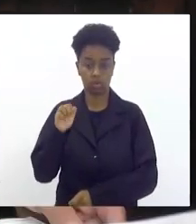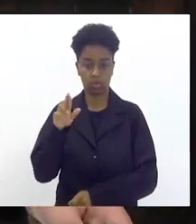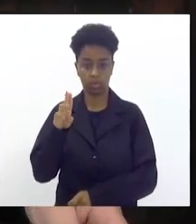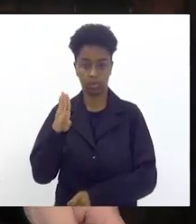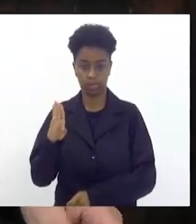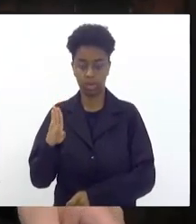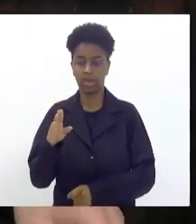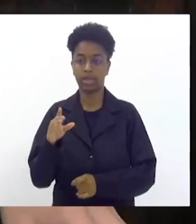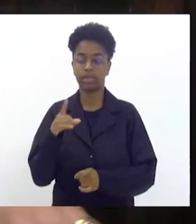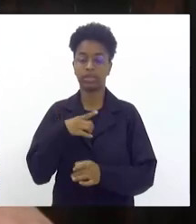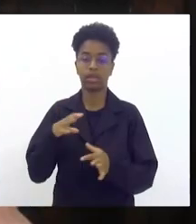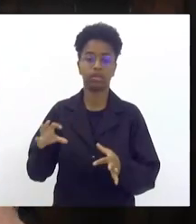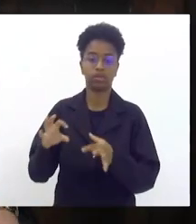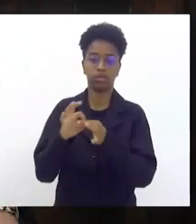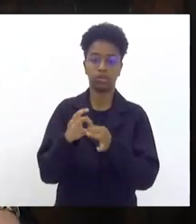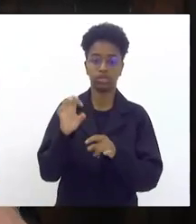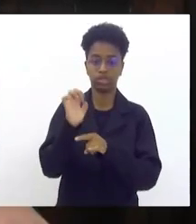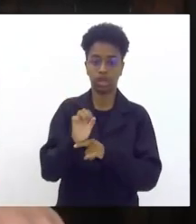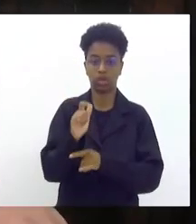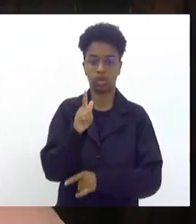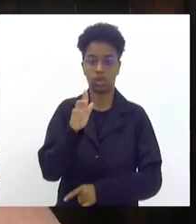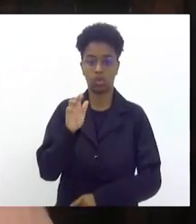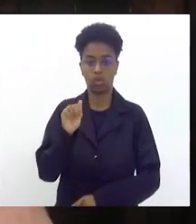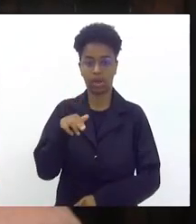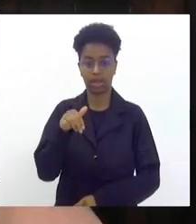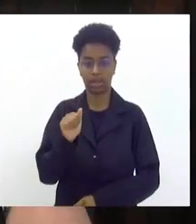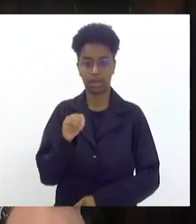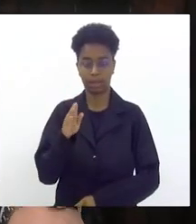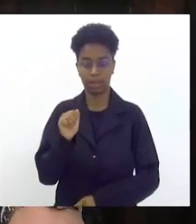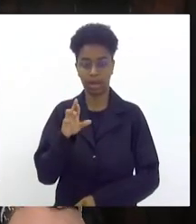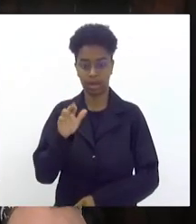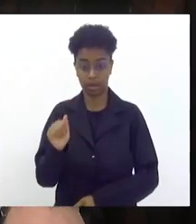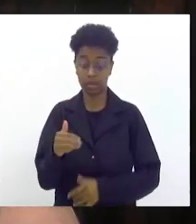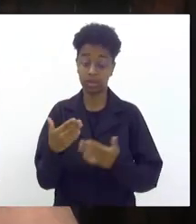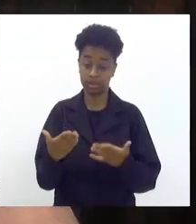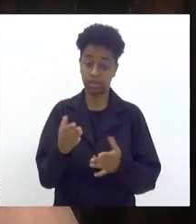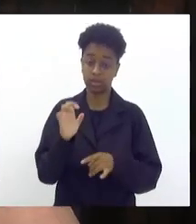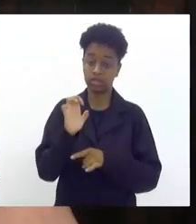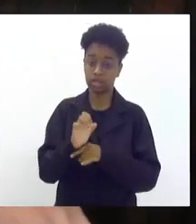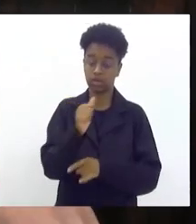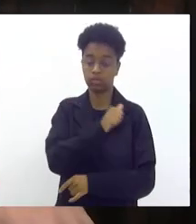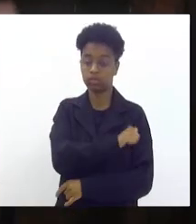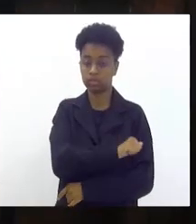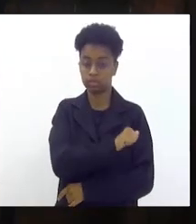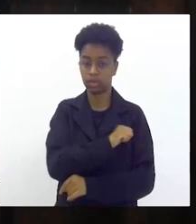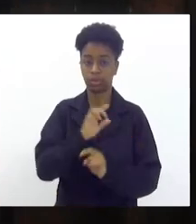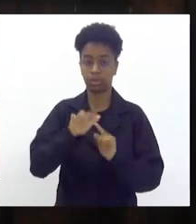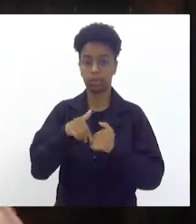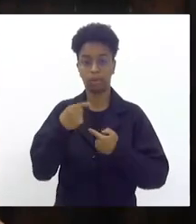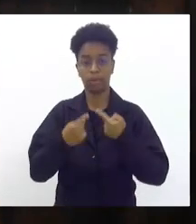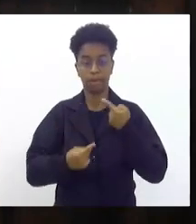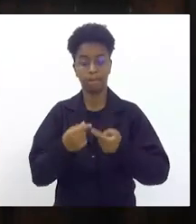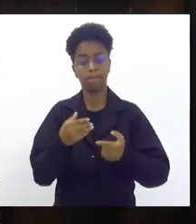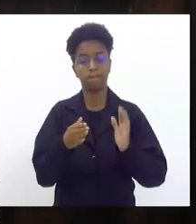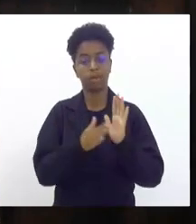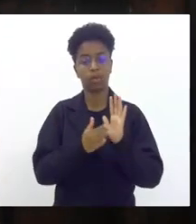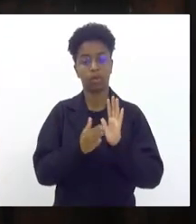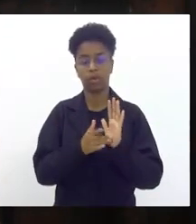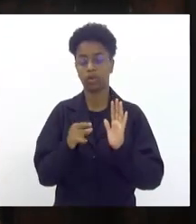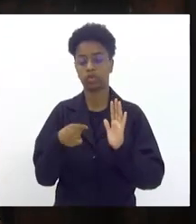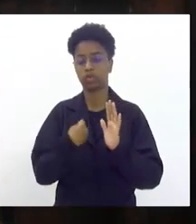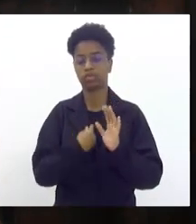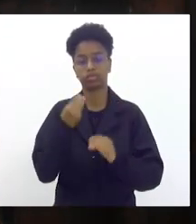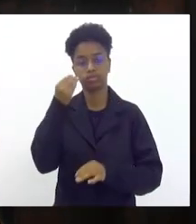do estado da Guanabara o estado do Rio de Janeiro através dessa proposta é uma discussão para que nós possamos aqui